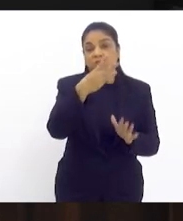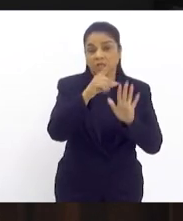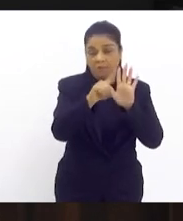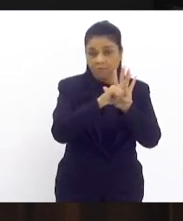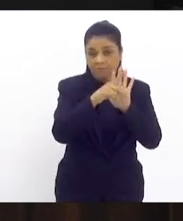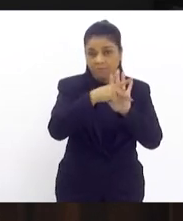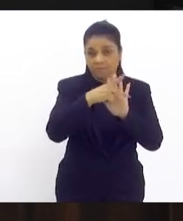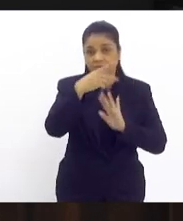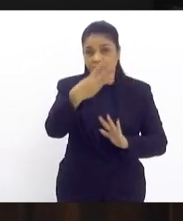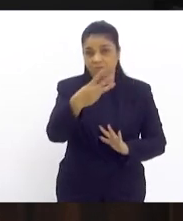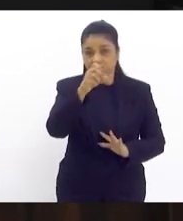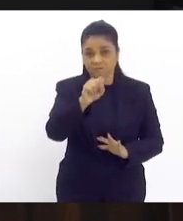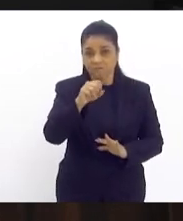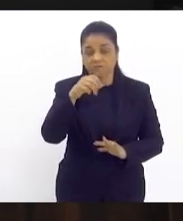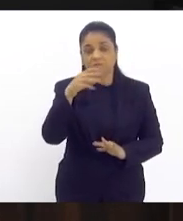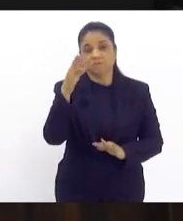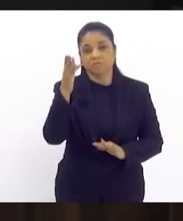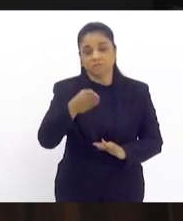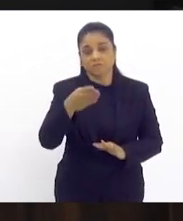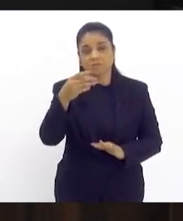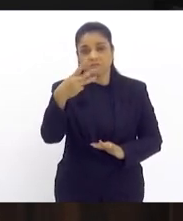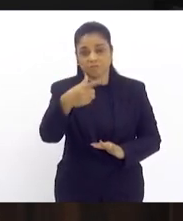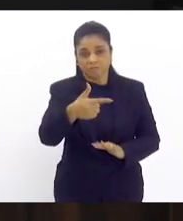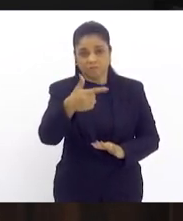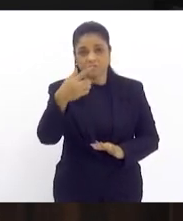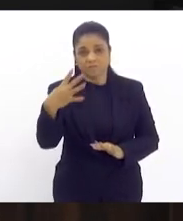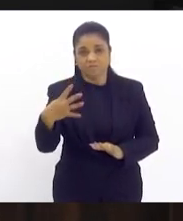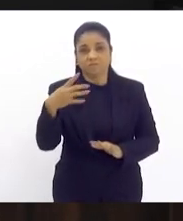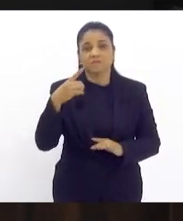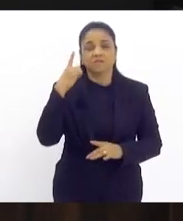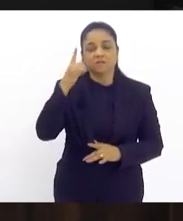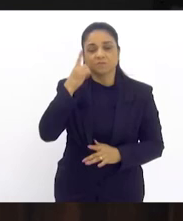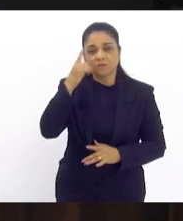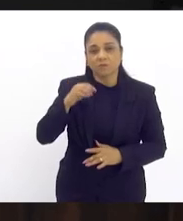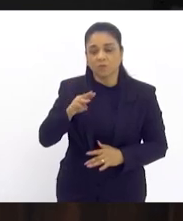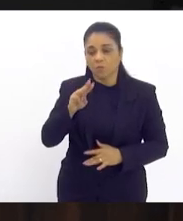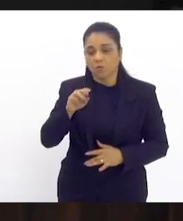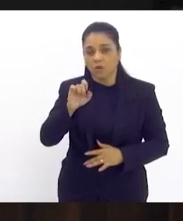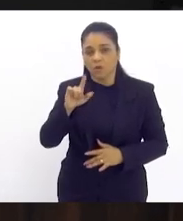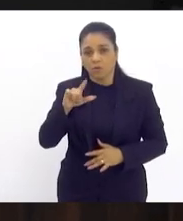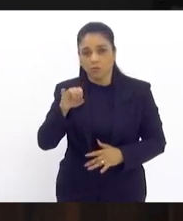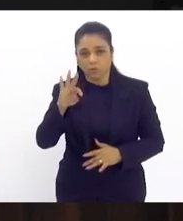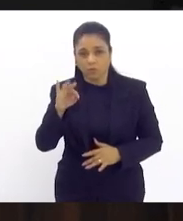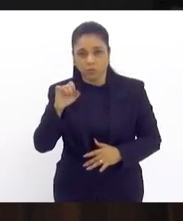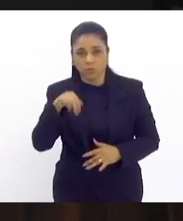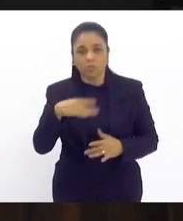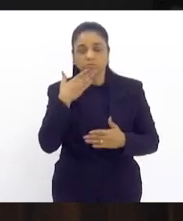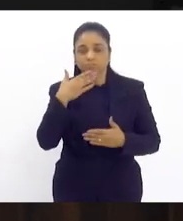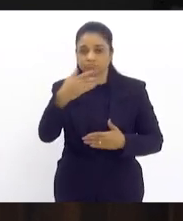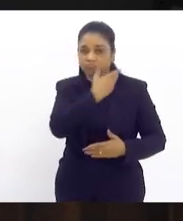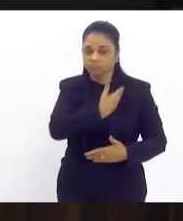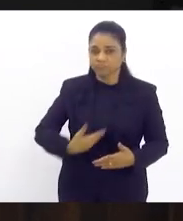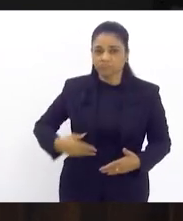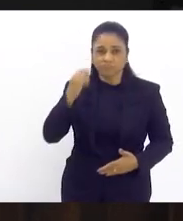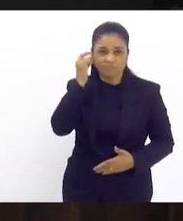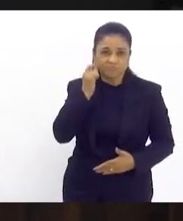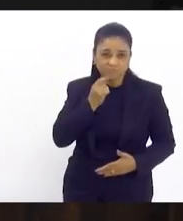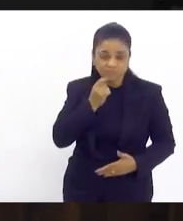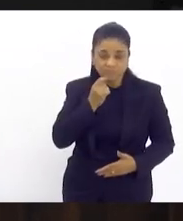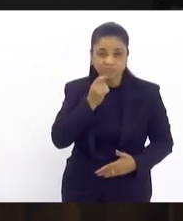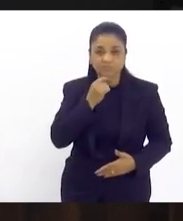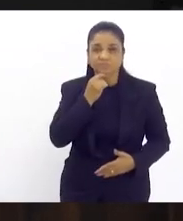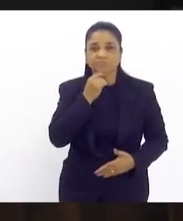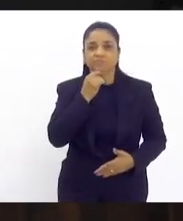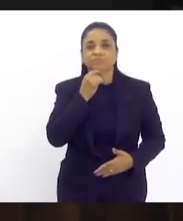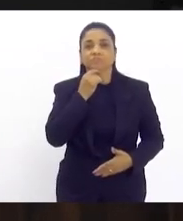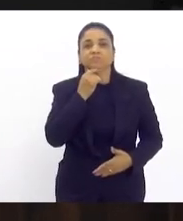-2023, de autoria do deputado Elton Cristo, que solicita ao excelentíssimo senhor governador do Estado do Rio de Janeiro, o senhor Cláudio Castro,